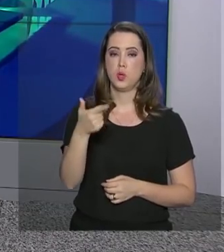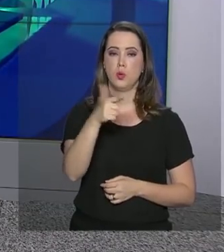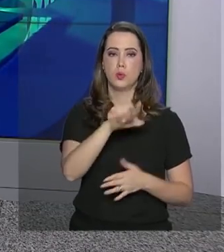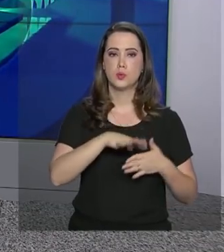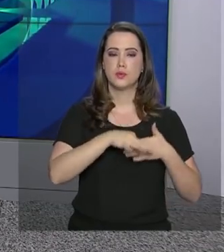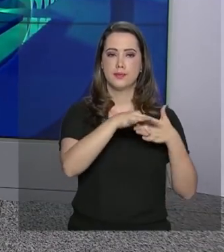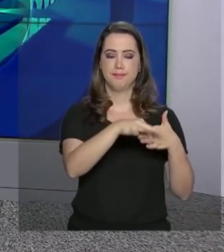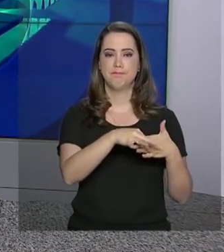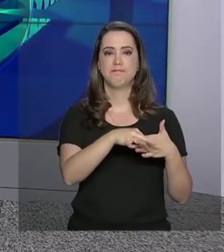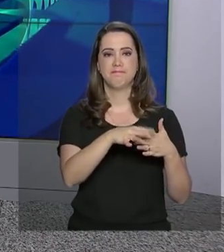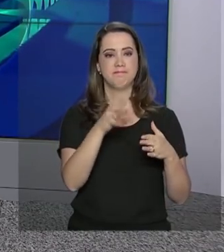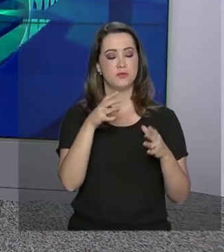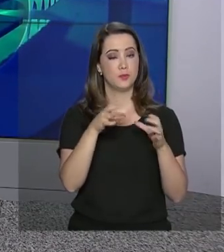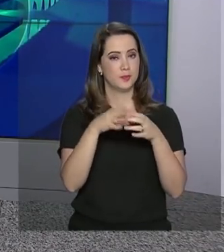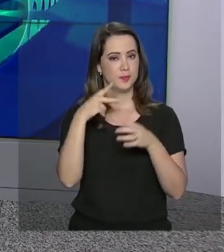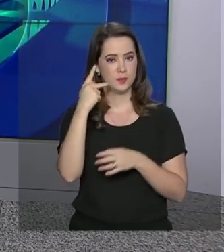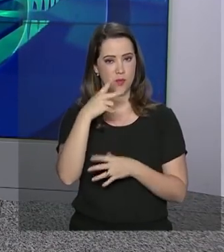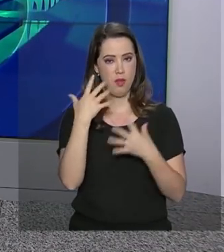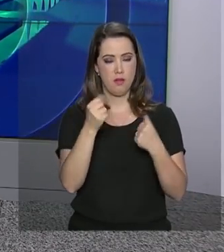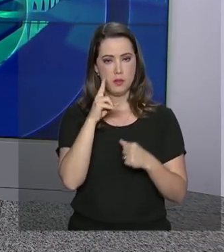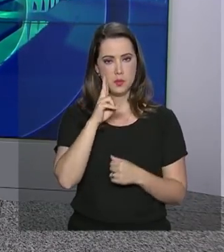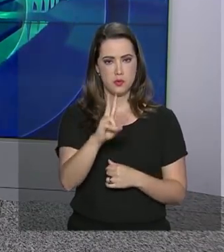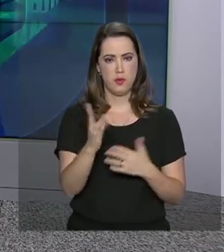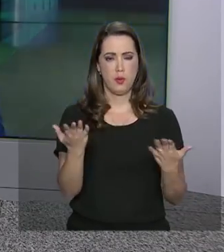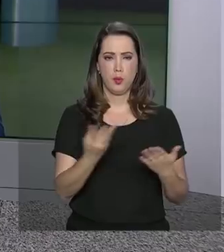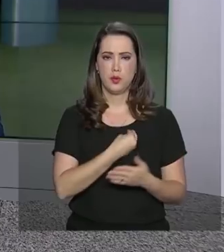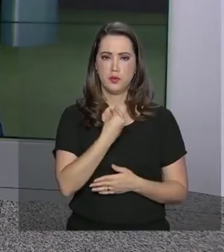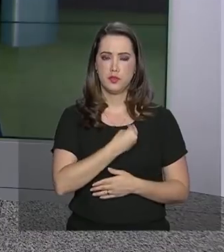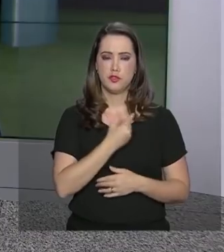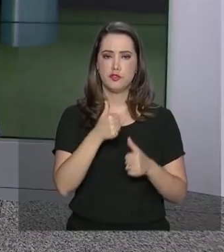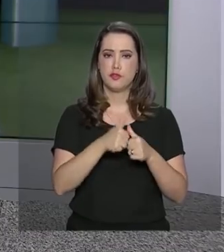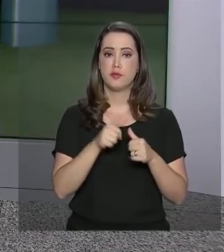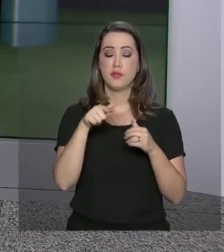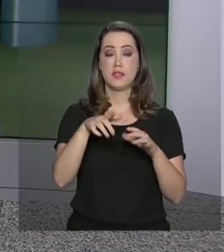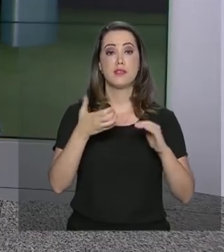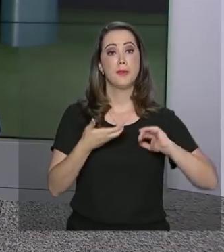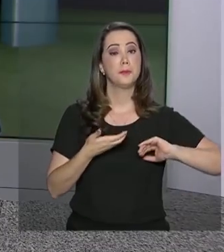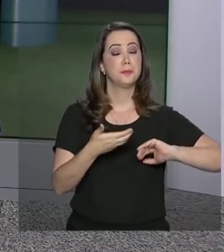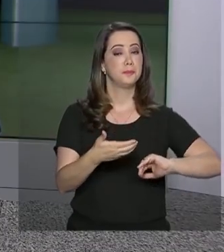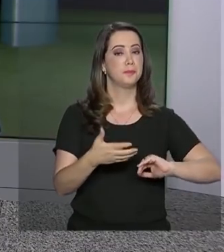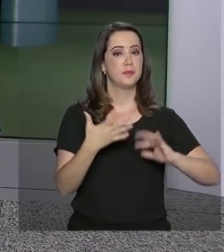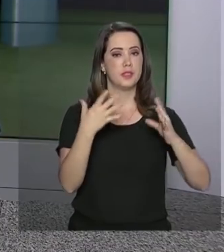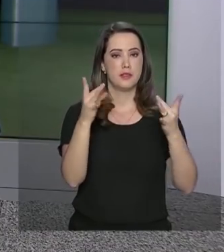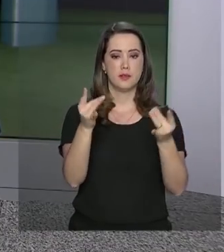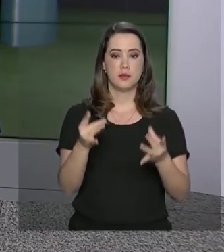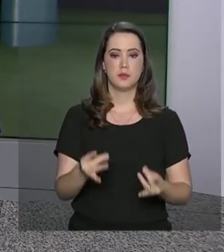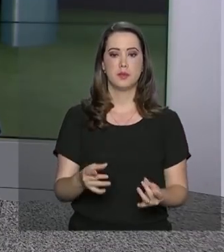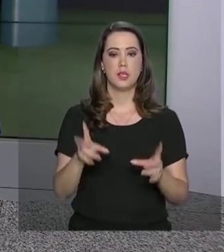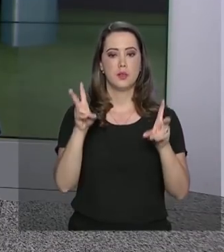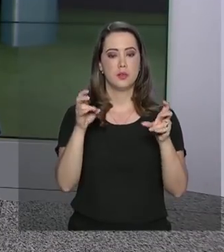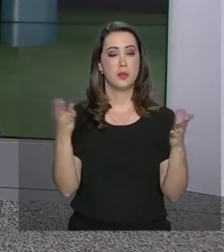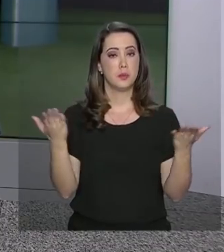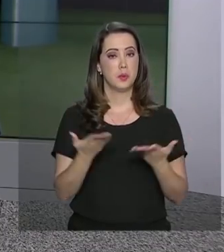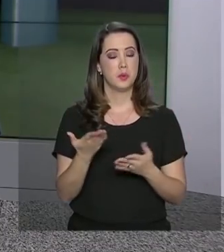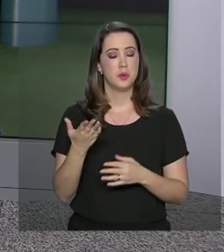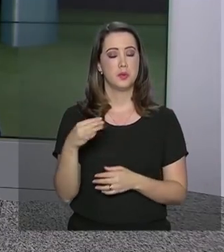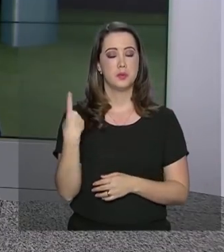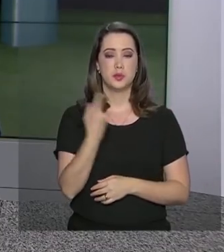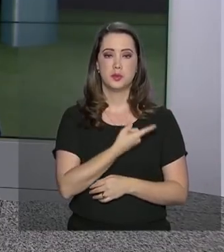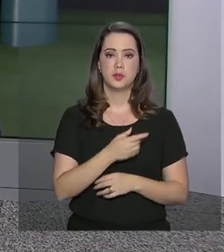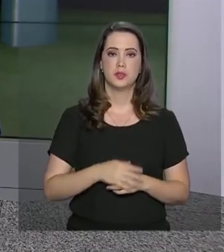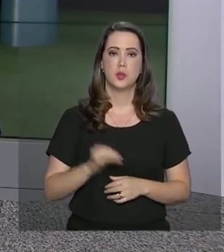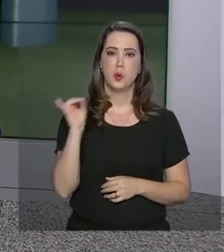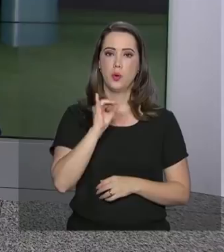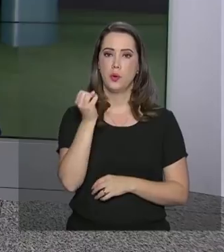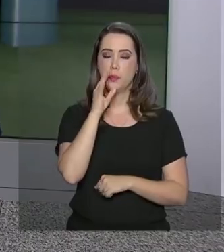Vamos então falar ao vivo com o repórter Pablo Mundim. Ele está lá no Salão Verde do Congresso Nacional e traz os detalhes desse assunto para a gente. Oi, Pablo. Boa noite